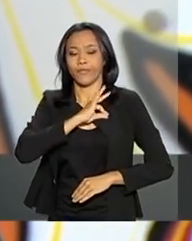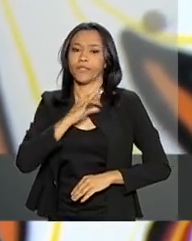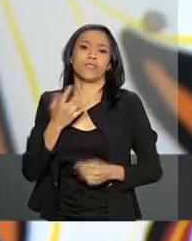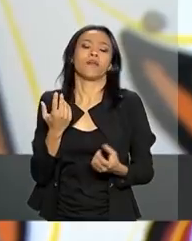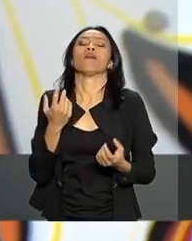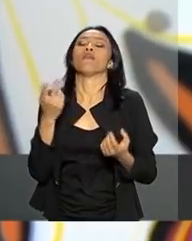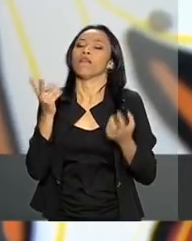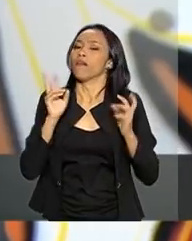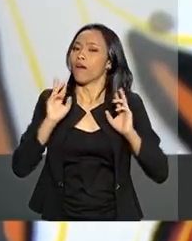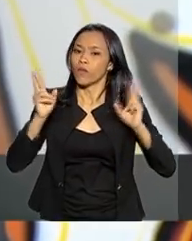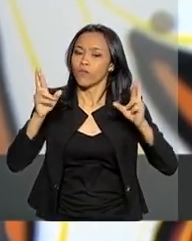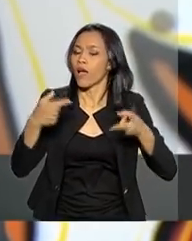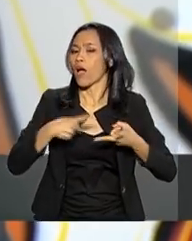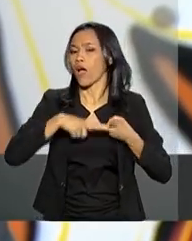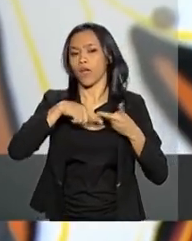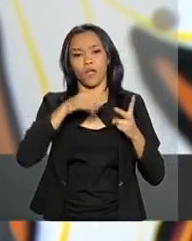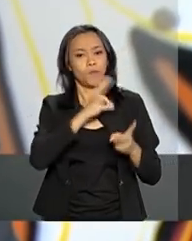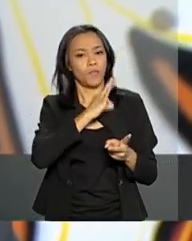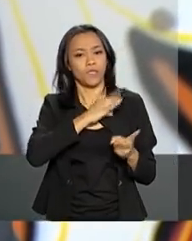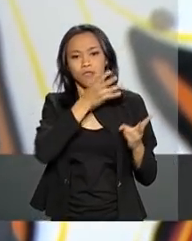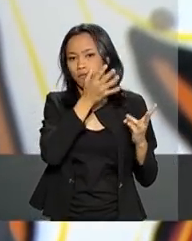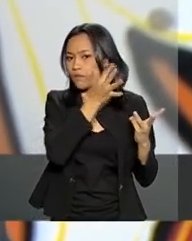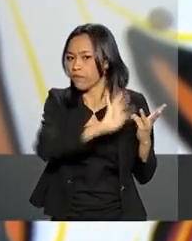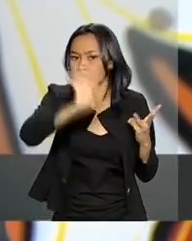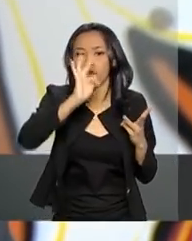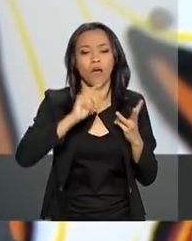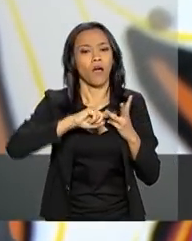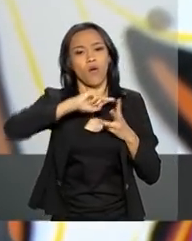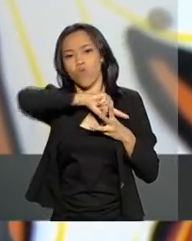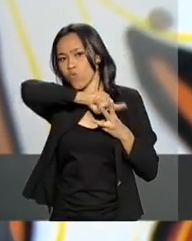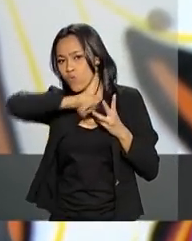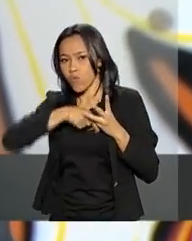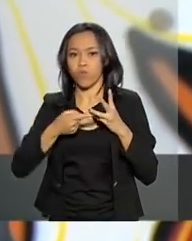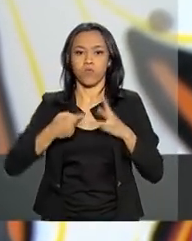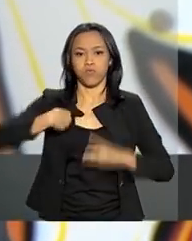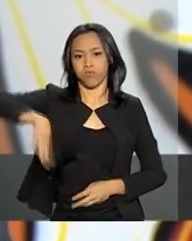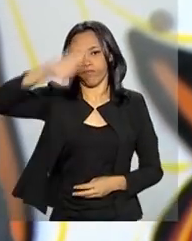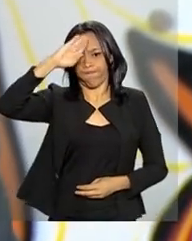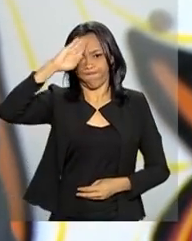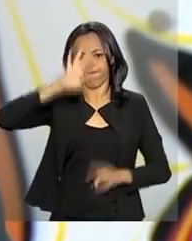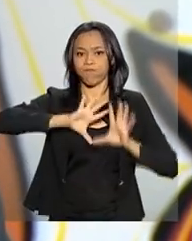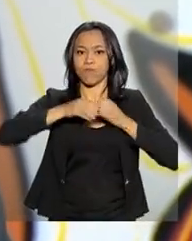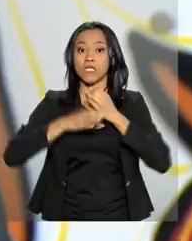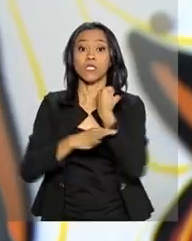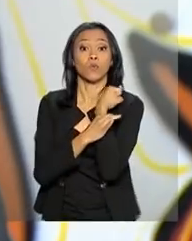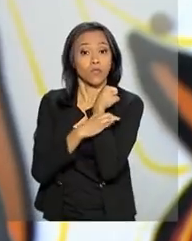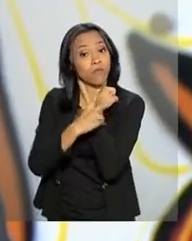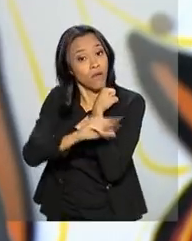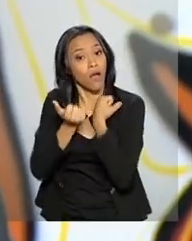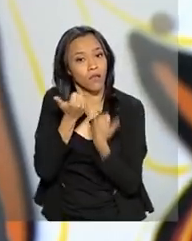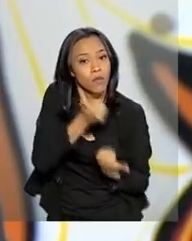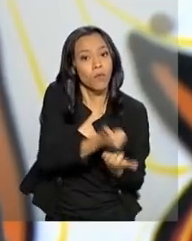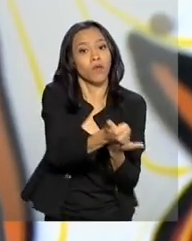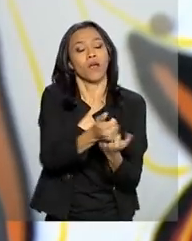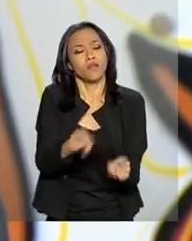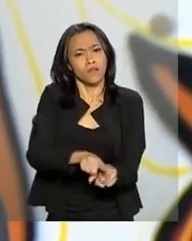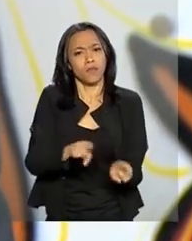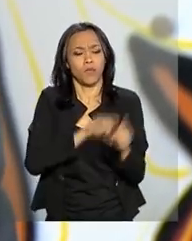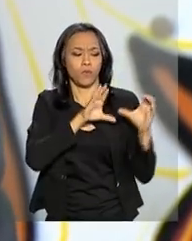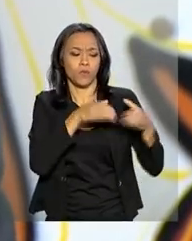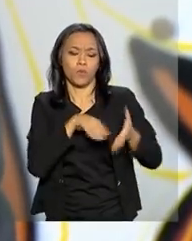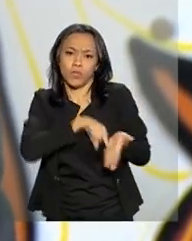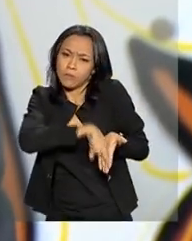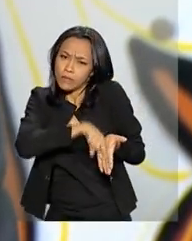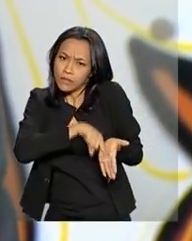Federal, Polícia Rodoviária Federal, enfim, todas essas Forças de Segurança, além do trabalho de investigação e de